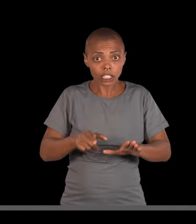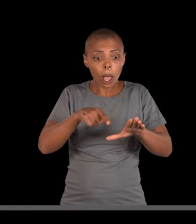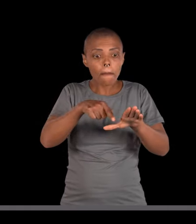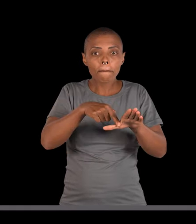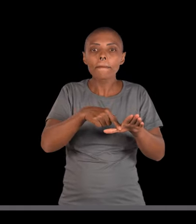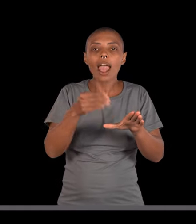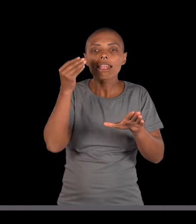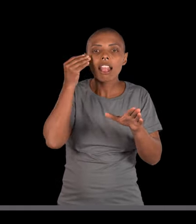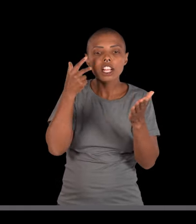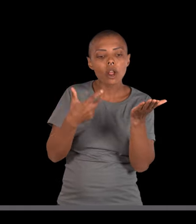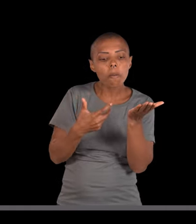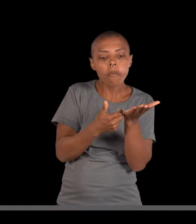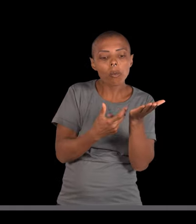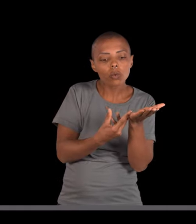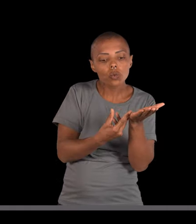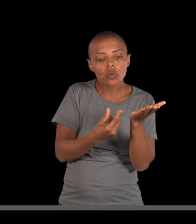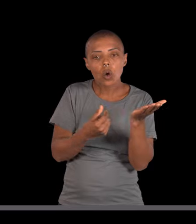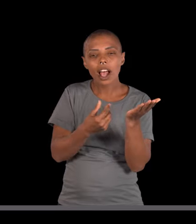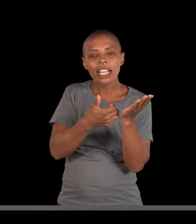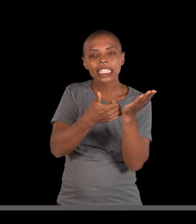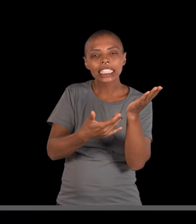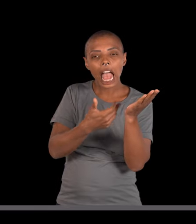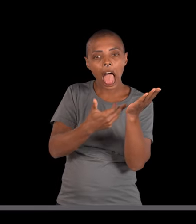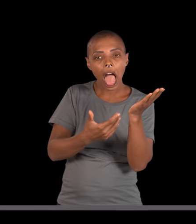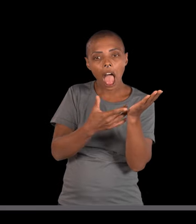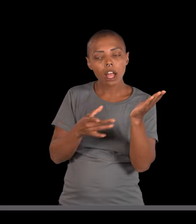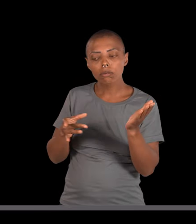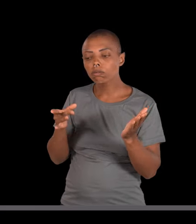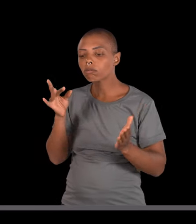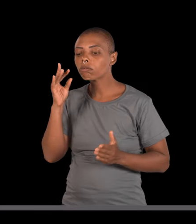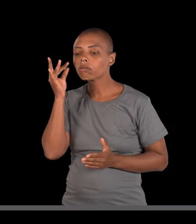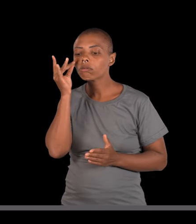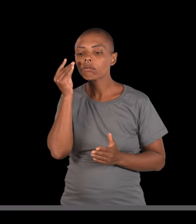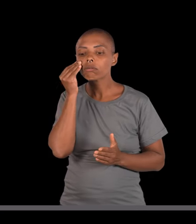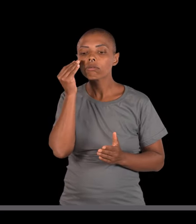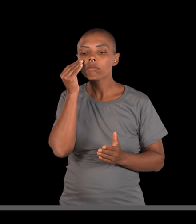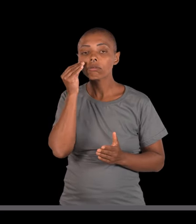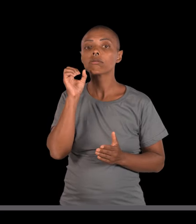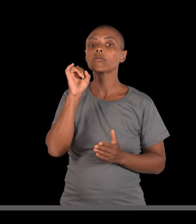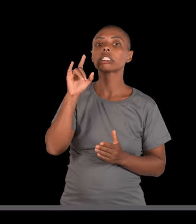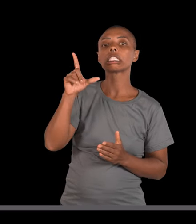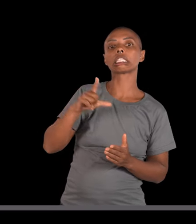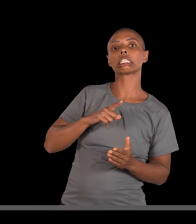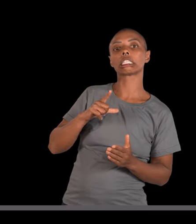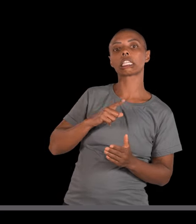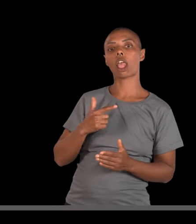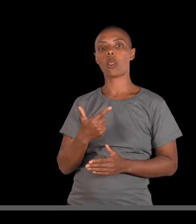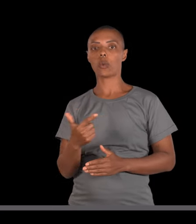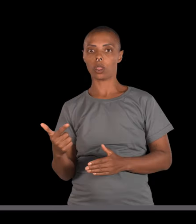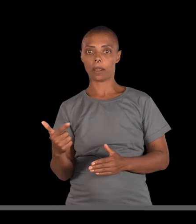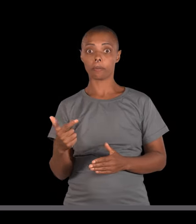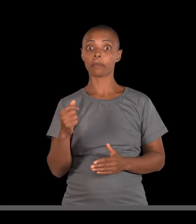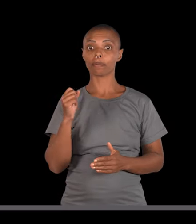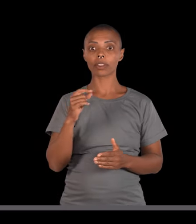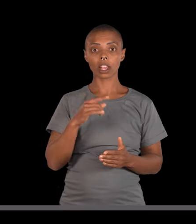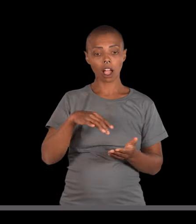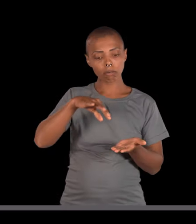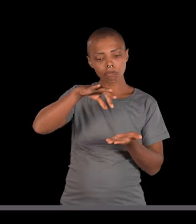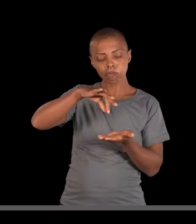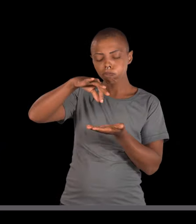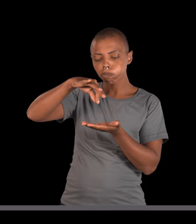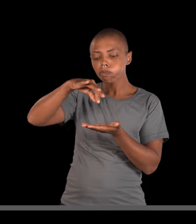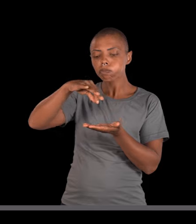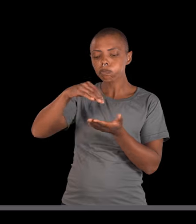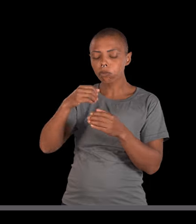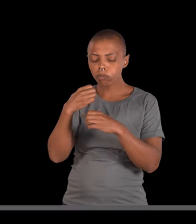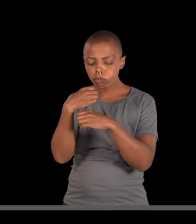bebê. Isso porque é feito o teste do pezinho, que é aquela gotinha de sangue que é tirada justamente do calcanhar do bebê. Essa